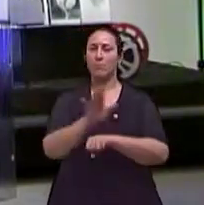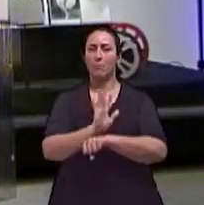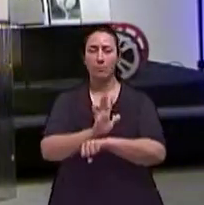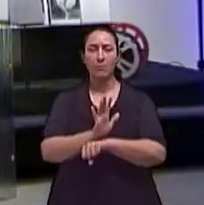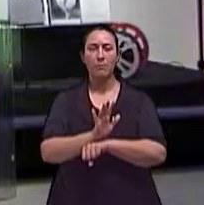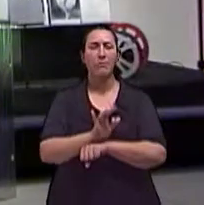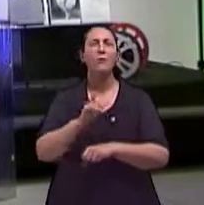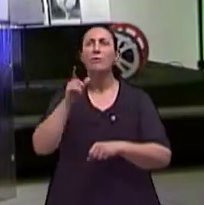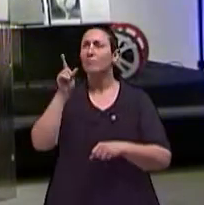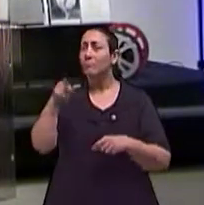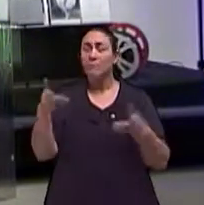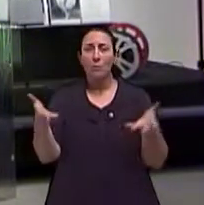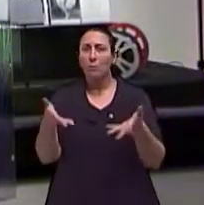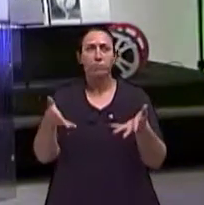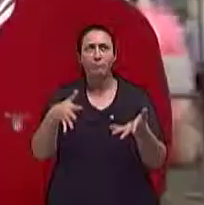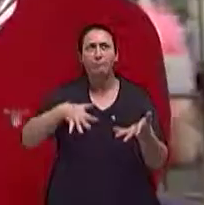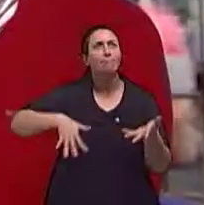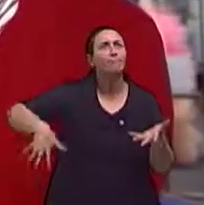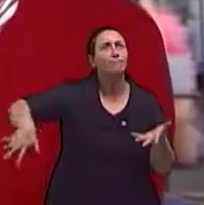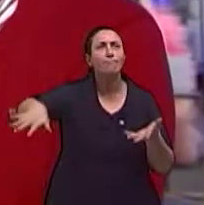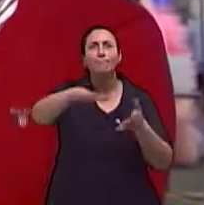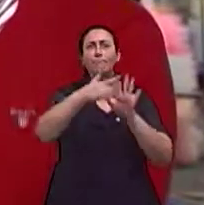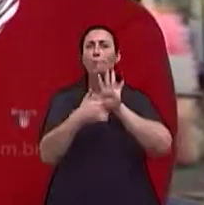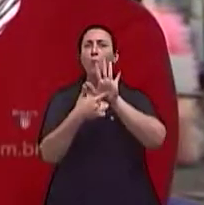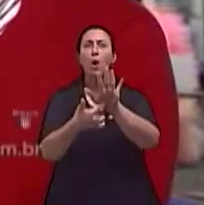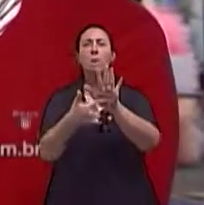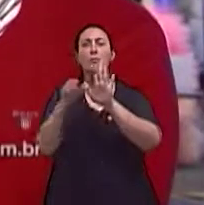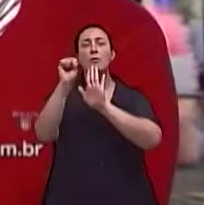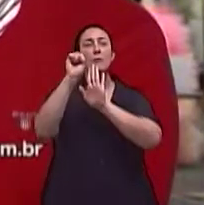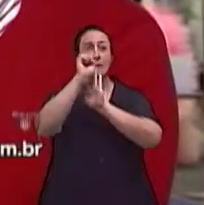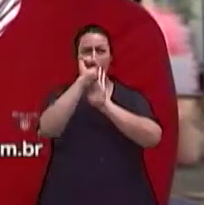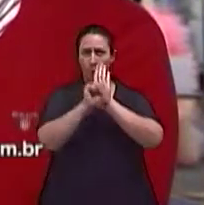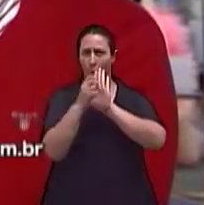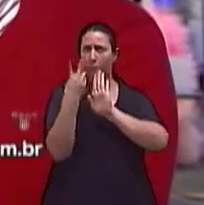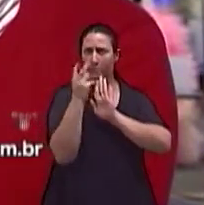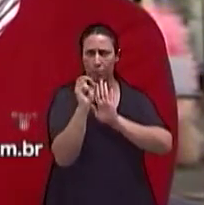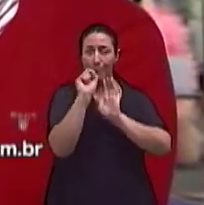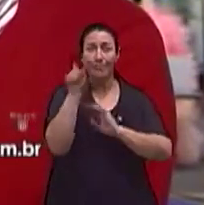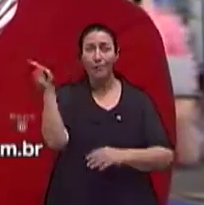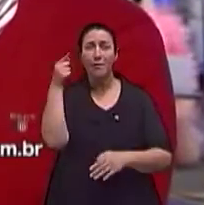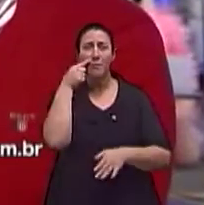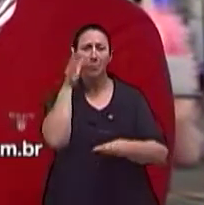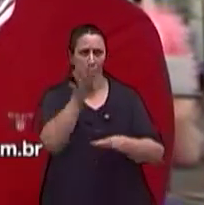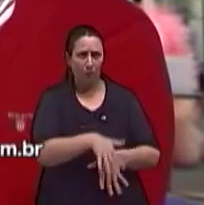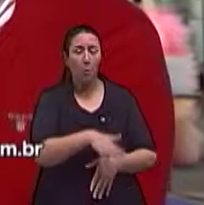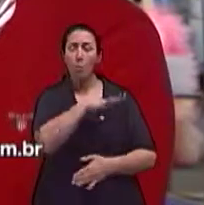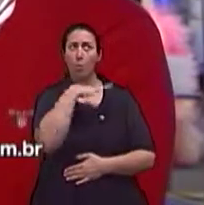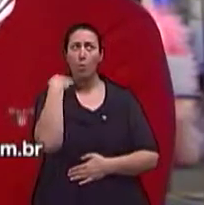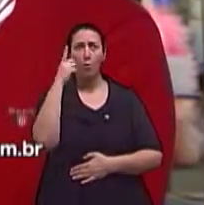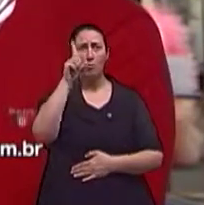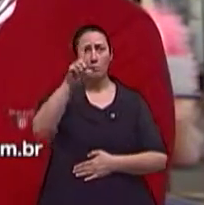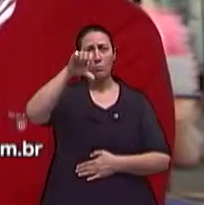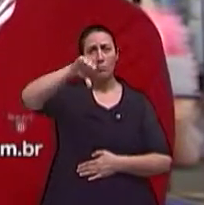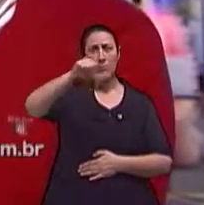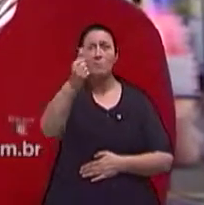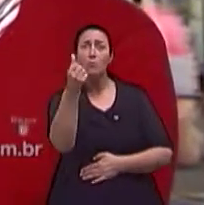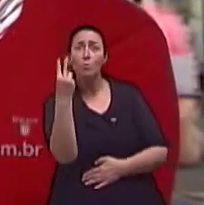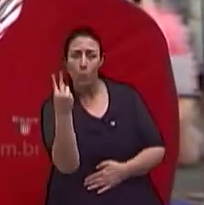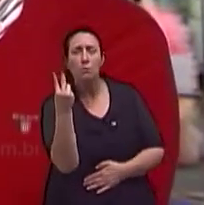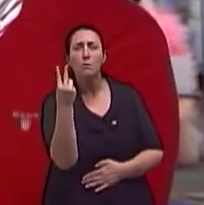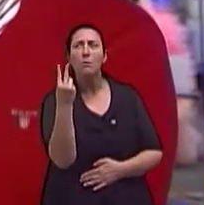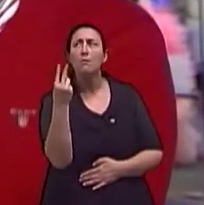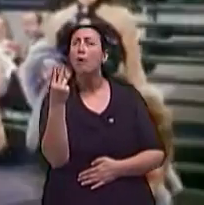fenômenos pop de todo o século XX. A Merlin, você ter uma ideia, ela morreu em 1962 e desde